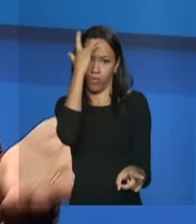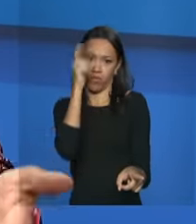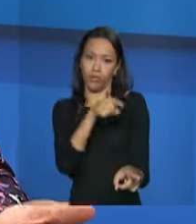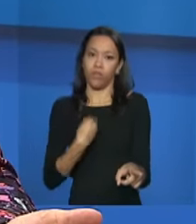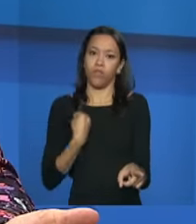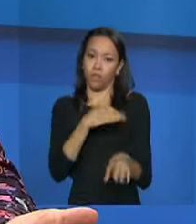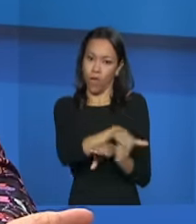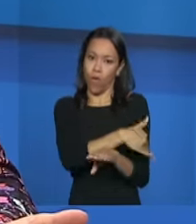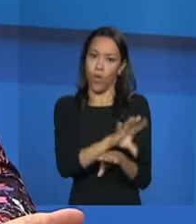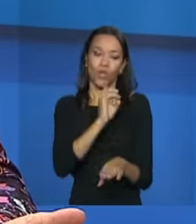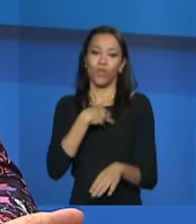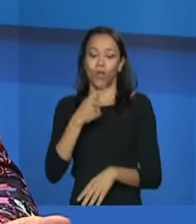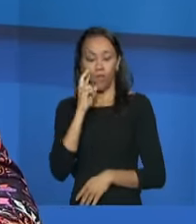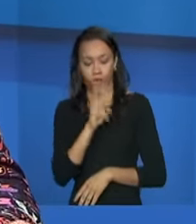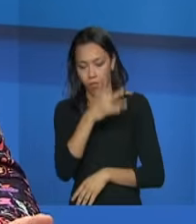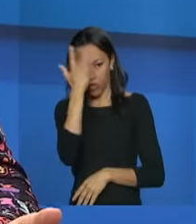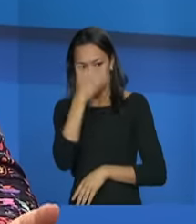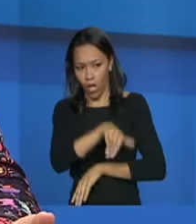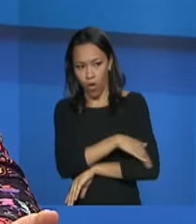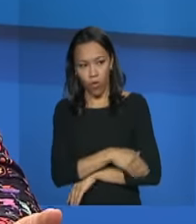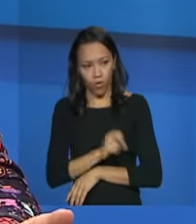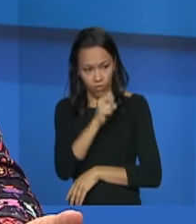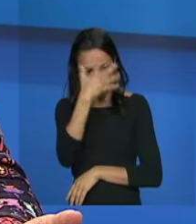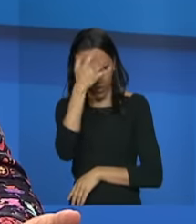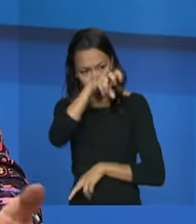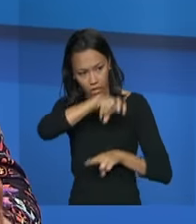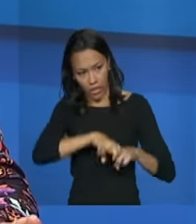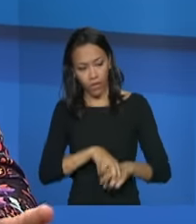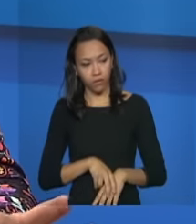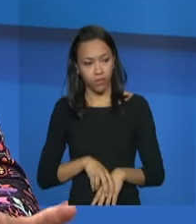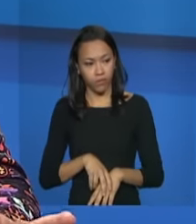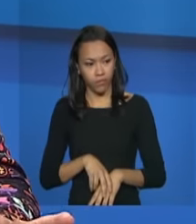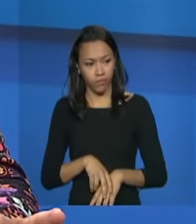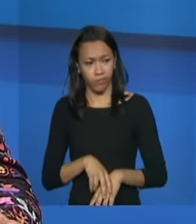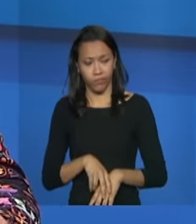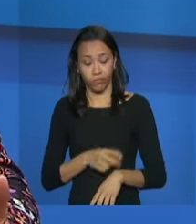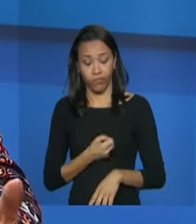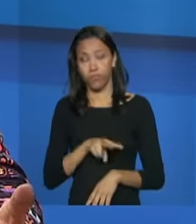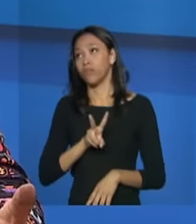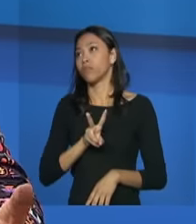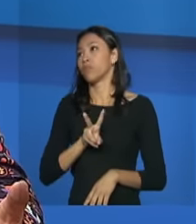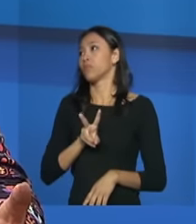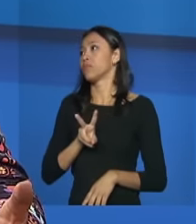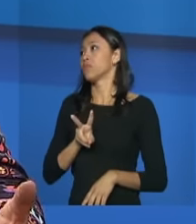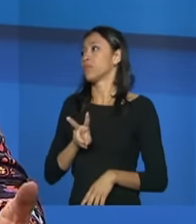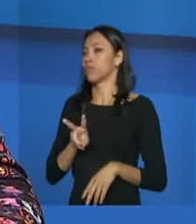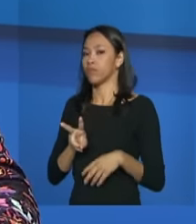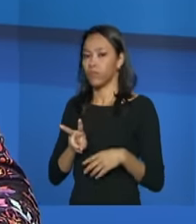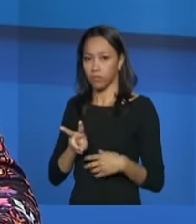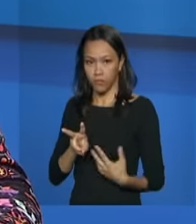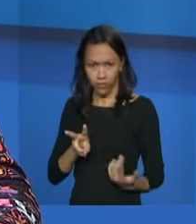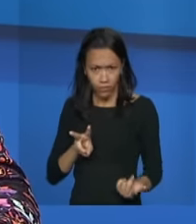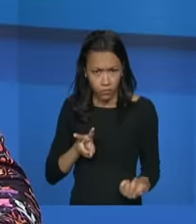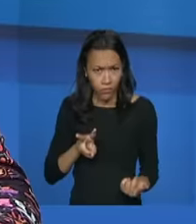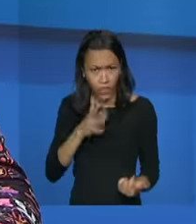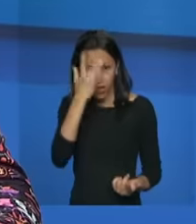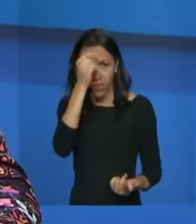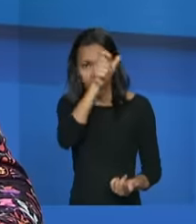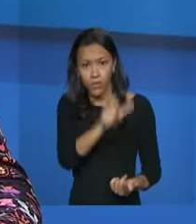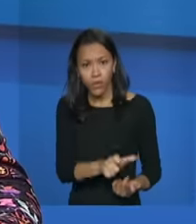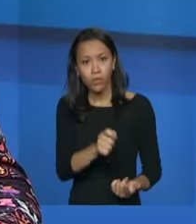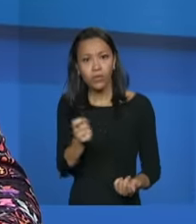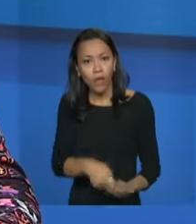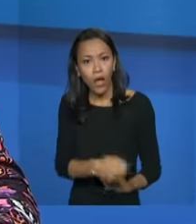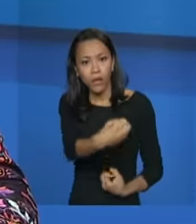não simplesmente passar na rua e ver uma pessoa sentada numa calçada e virar a cara para ela como se ela fosse uma marginal muitas vezes aquela pessoa tem muito a nos ensinar